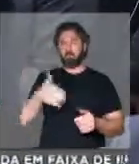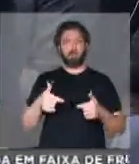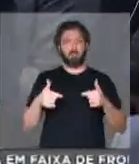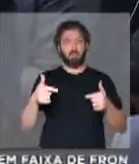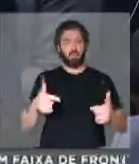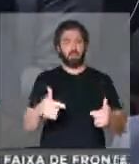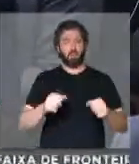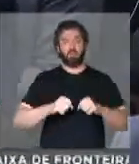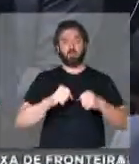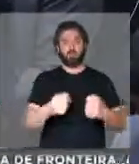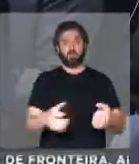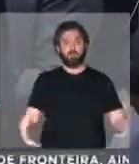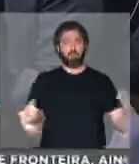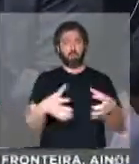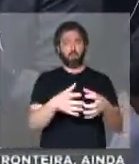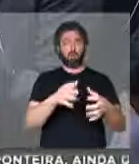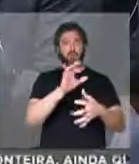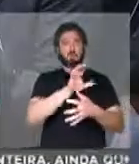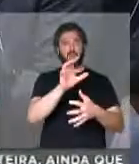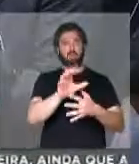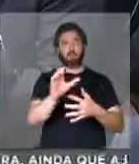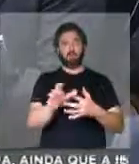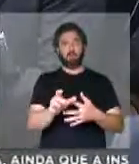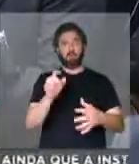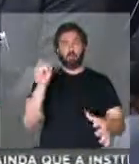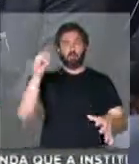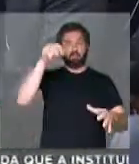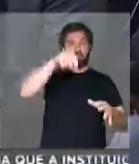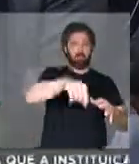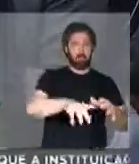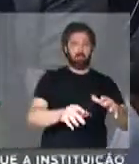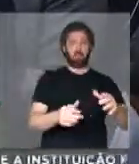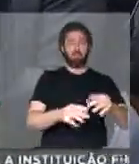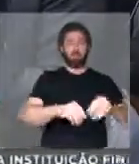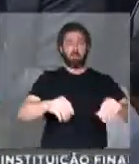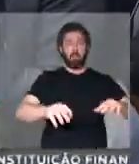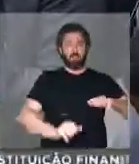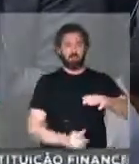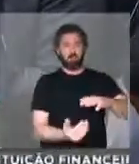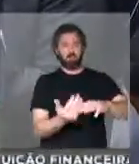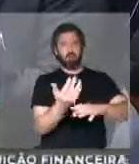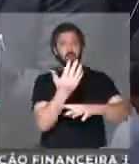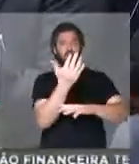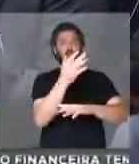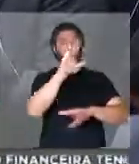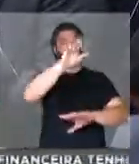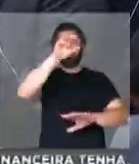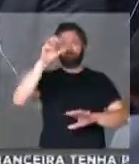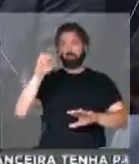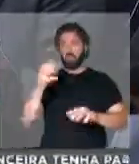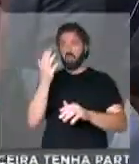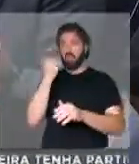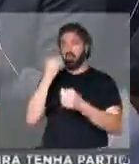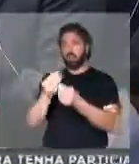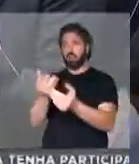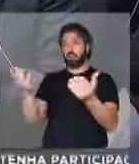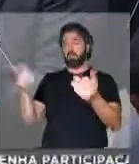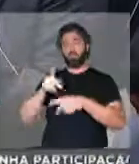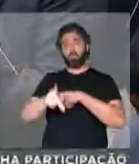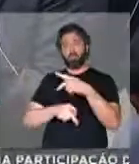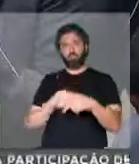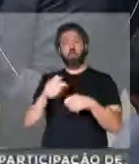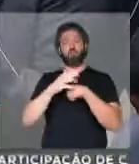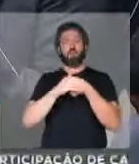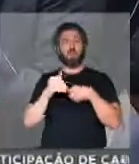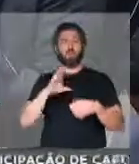que têm defendido essa categoria que põe a semente à terra e produz o alimento que vai à mesa do povo brasileiro, com tanto amor